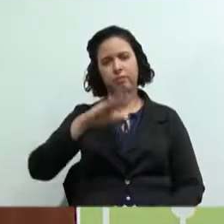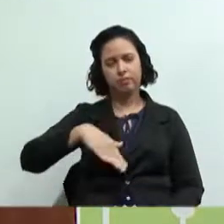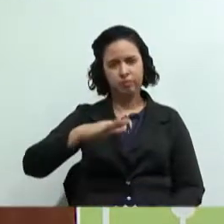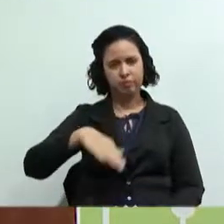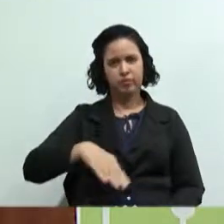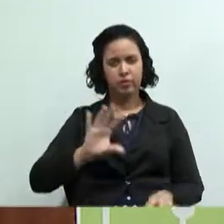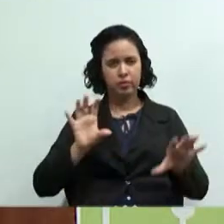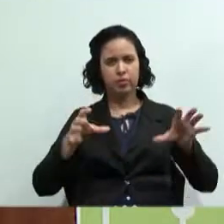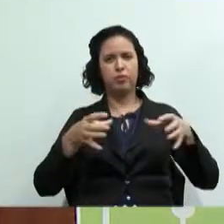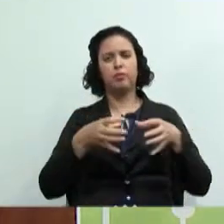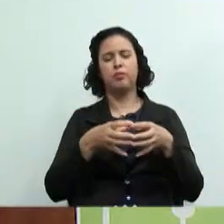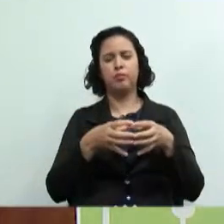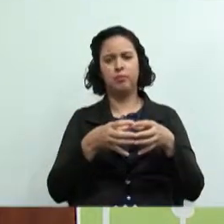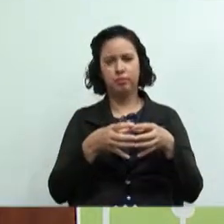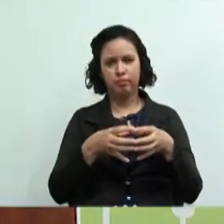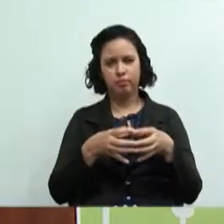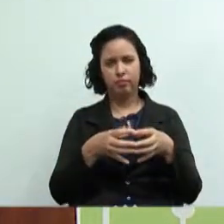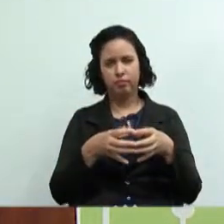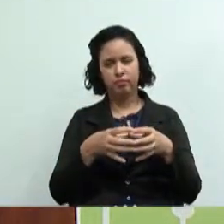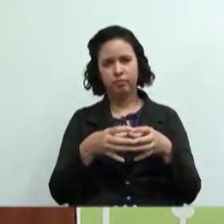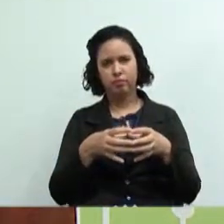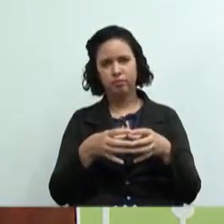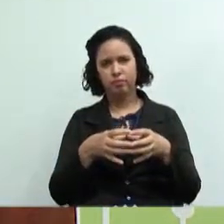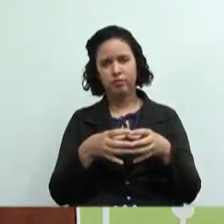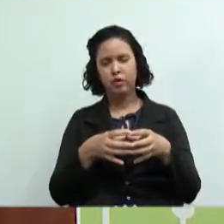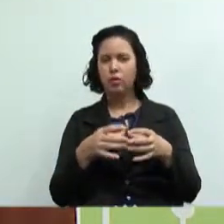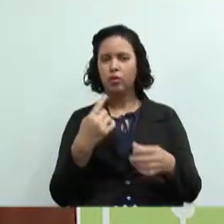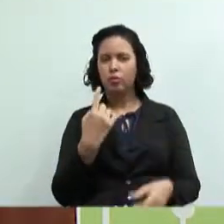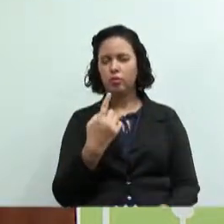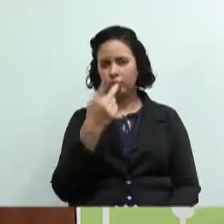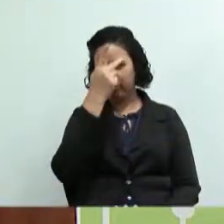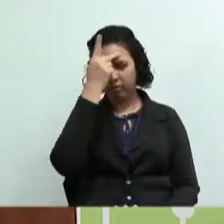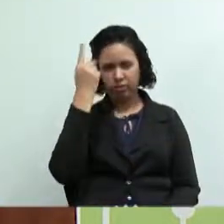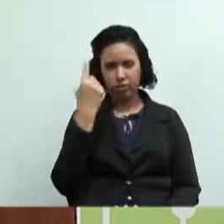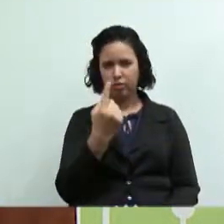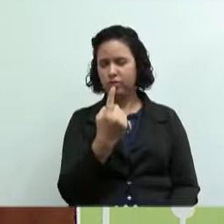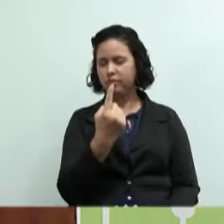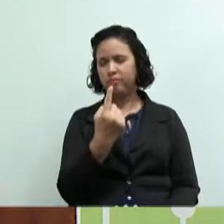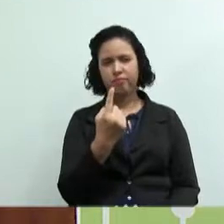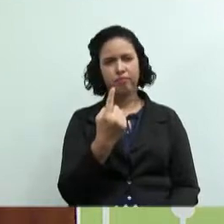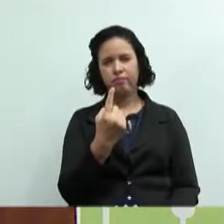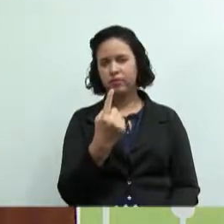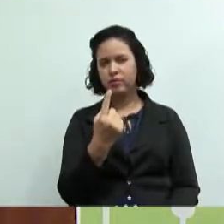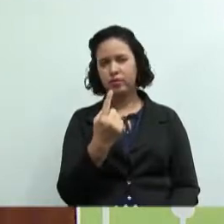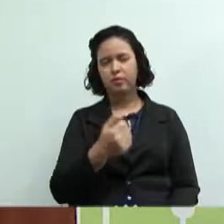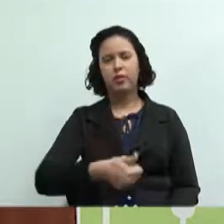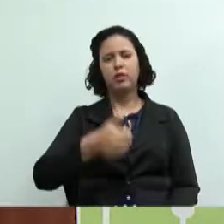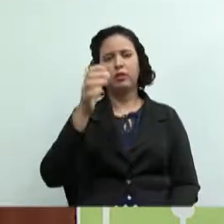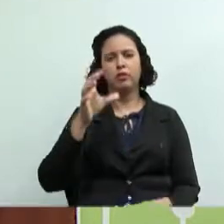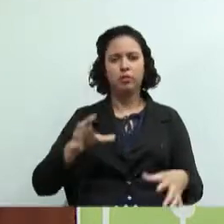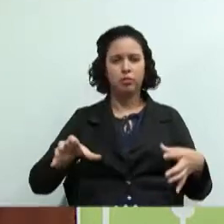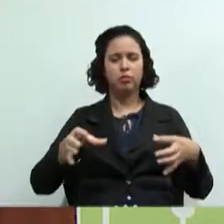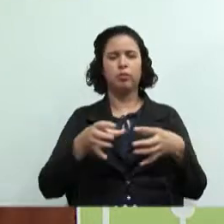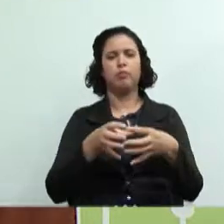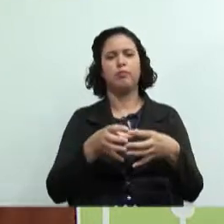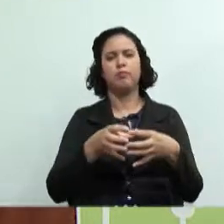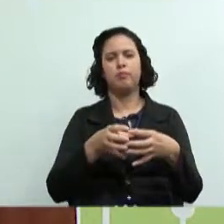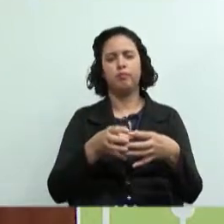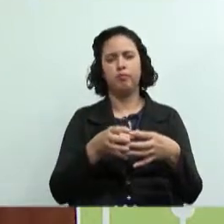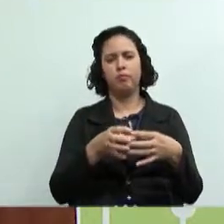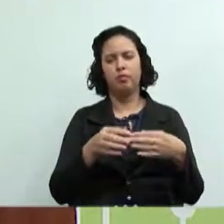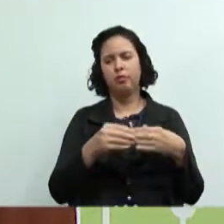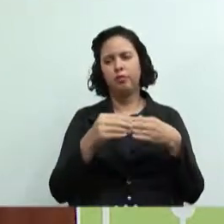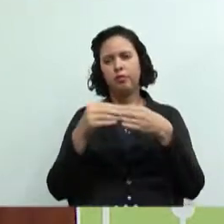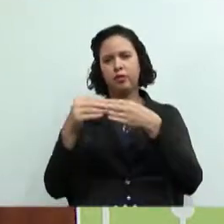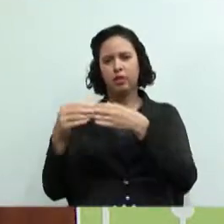para uma cooperativa do que quando é feito para uma pessoa só. Sempre que você for precisar de um financiamento, se